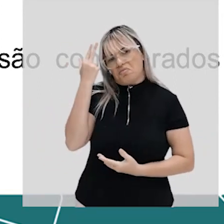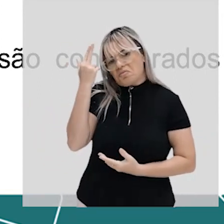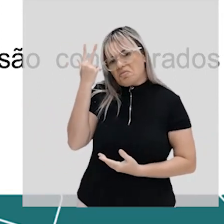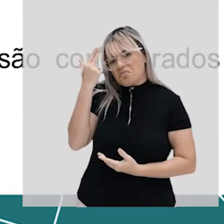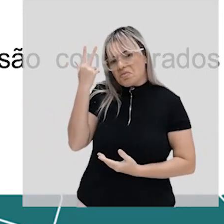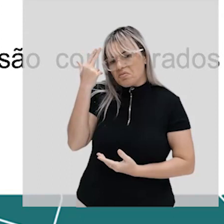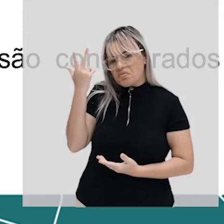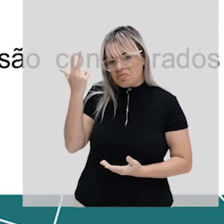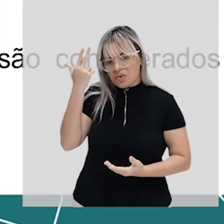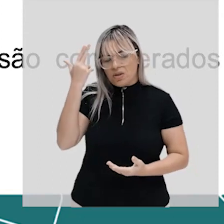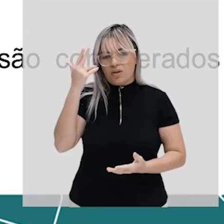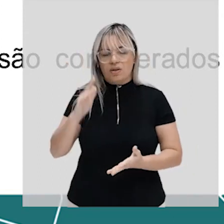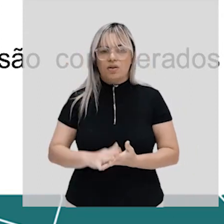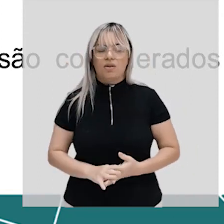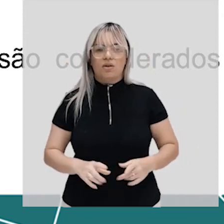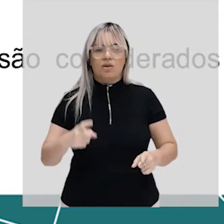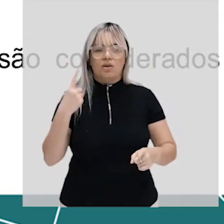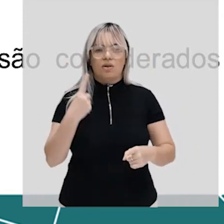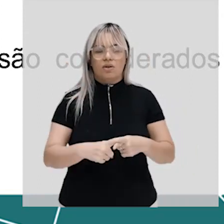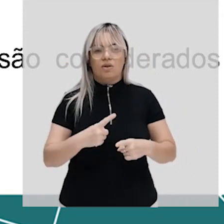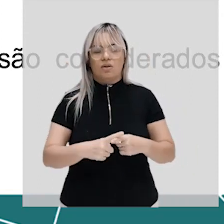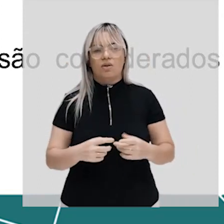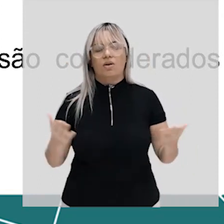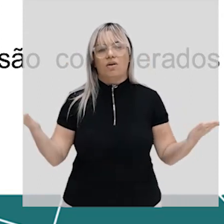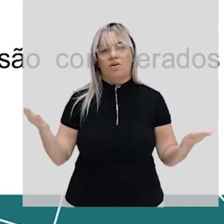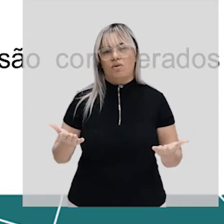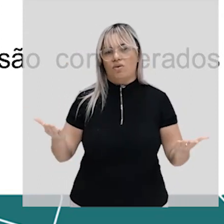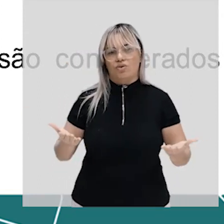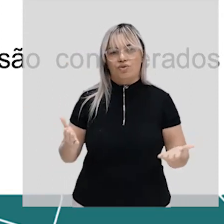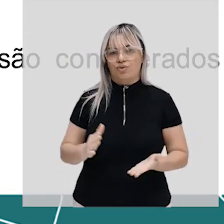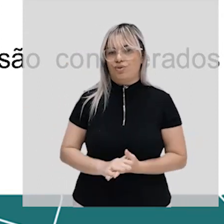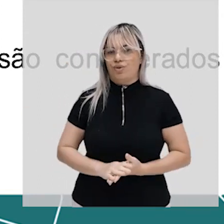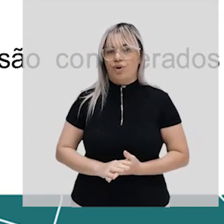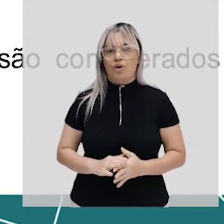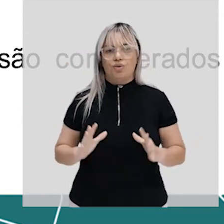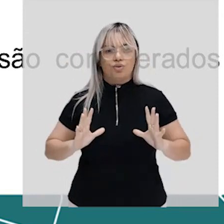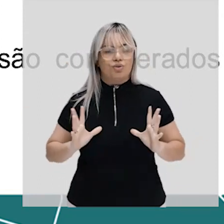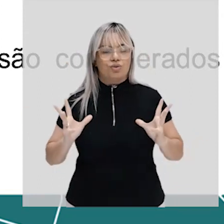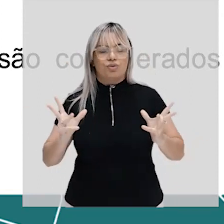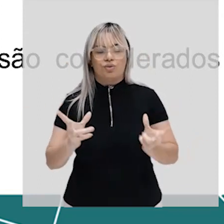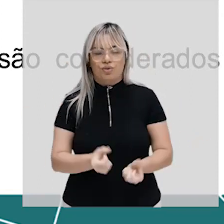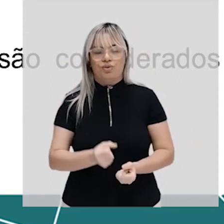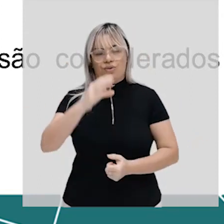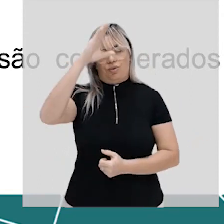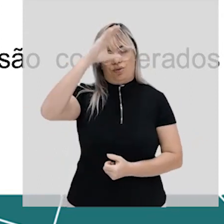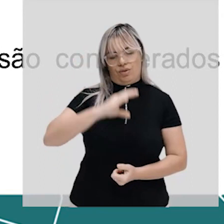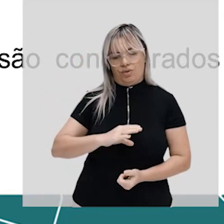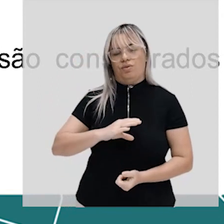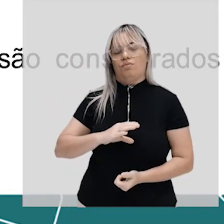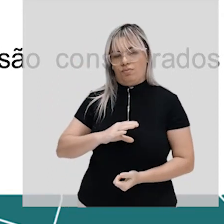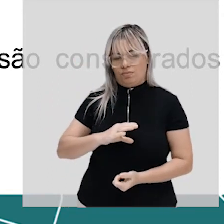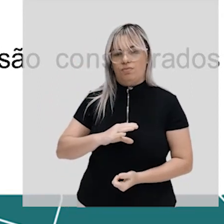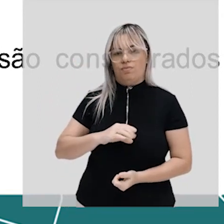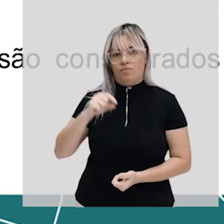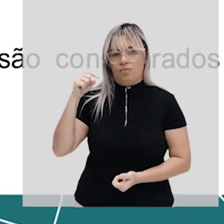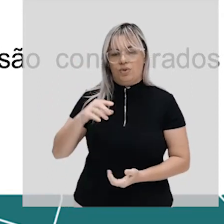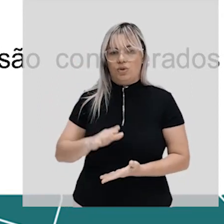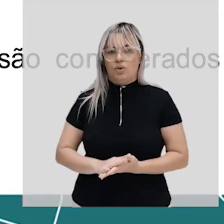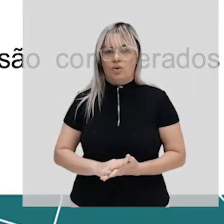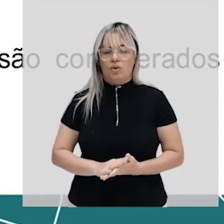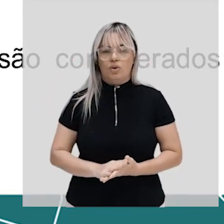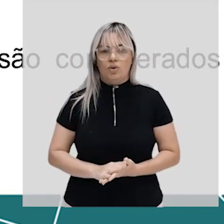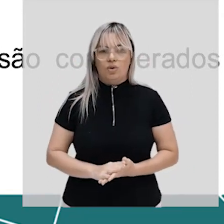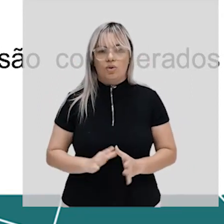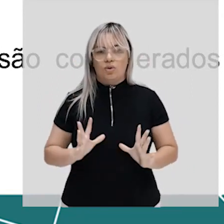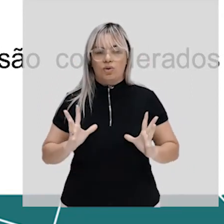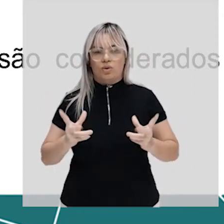redundante hoje porque basicamente hoje todo mundo é cidadão não é todo mundo que nasceu no Brasil por